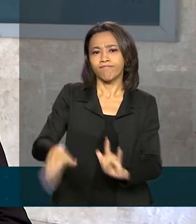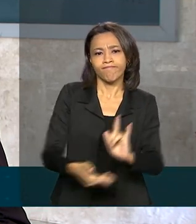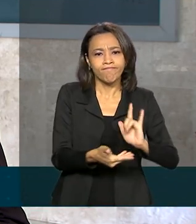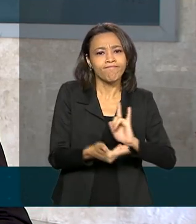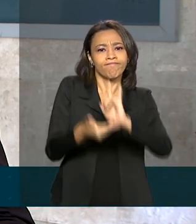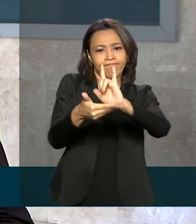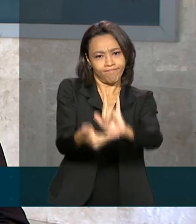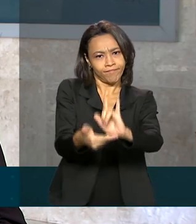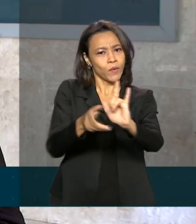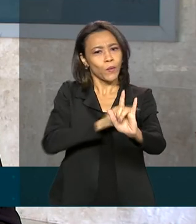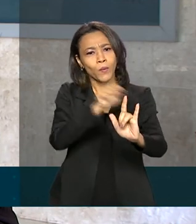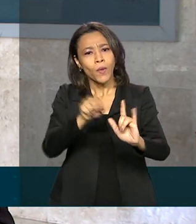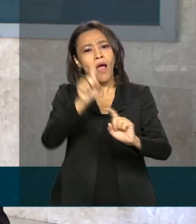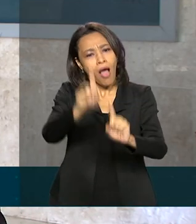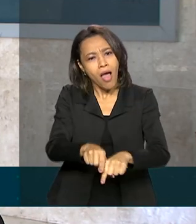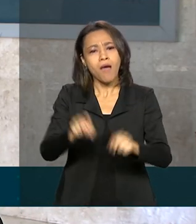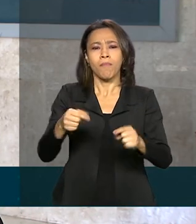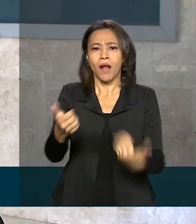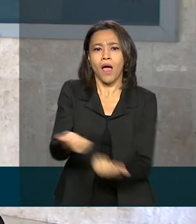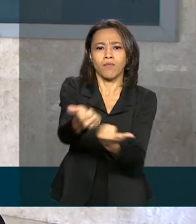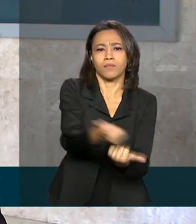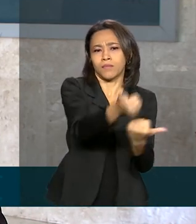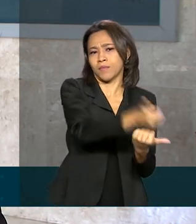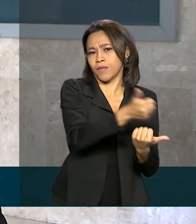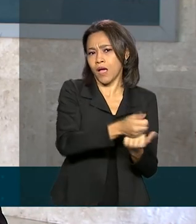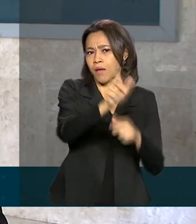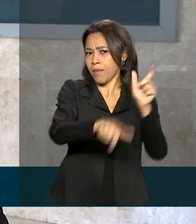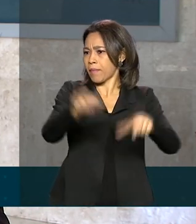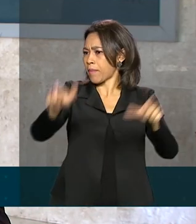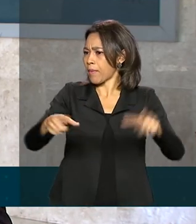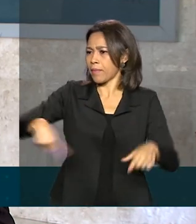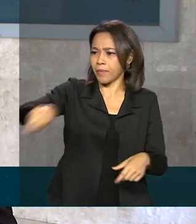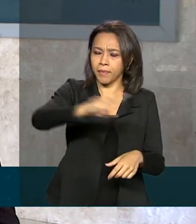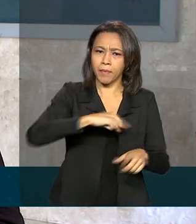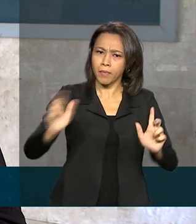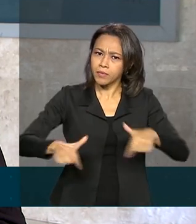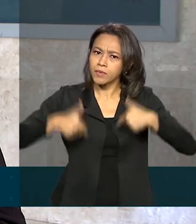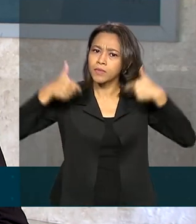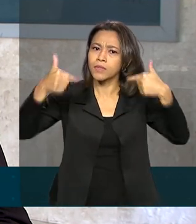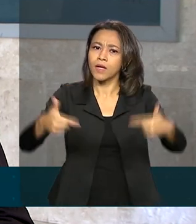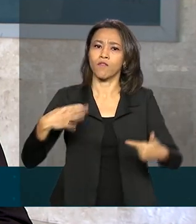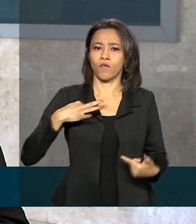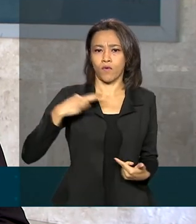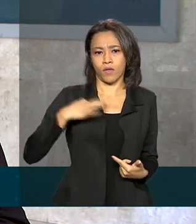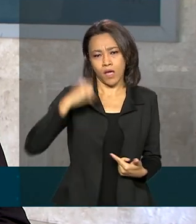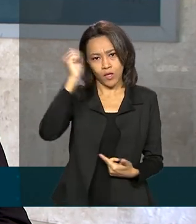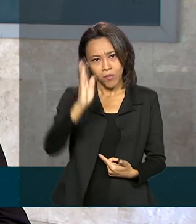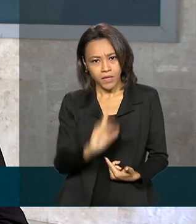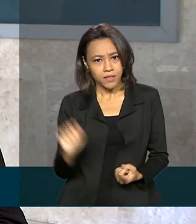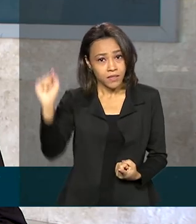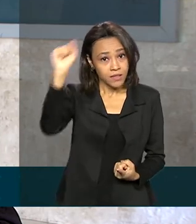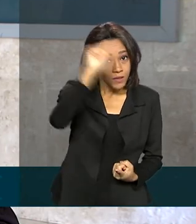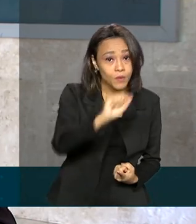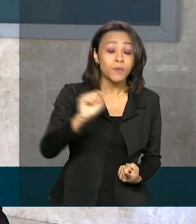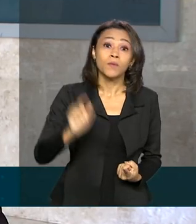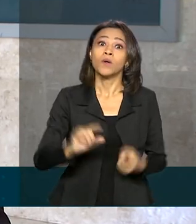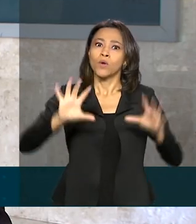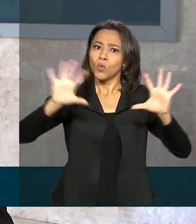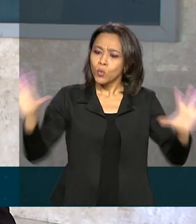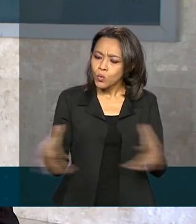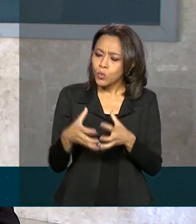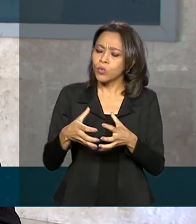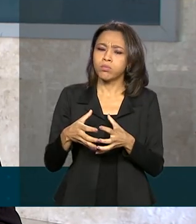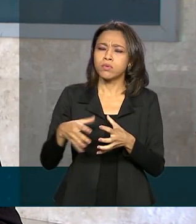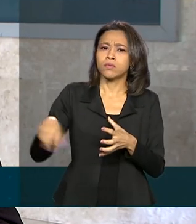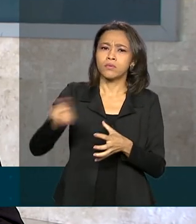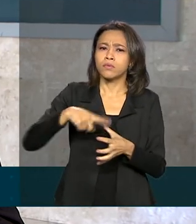a adoção do trabalho voluntário no país. A Plataforma Nacional do Voluntariado une pela internet organizações